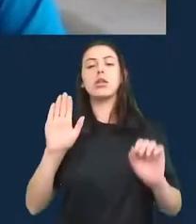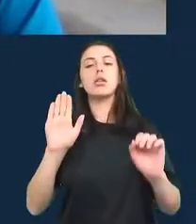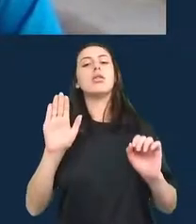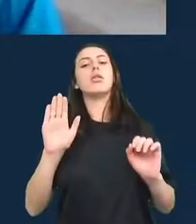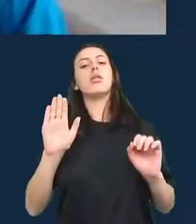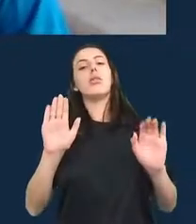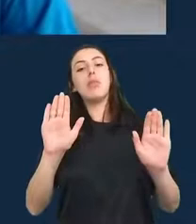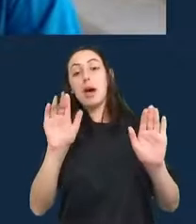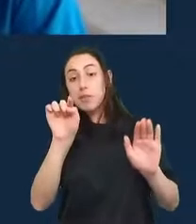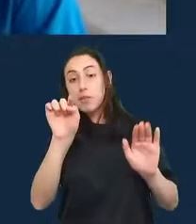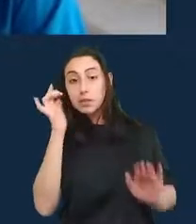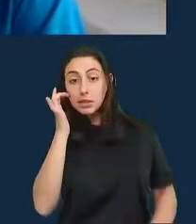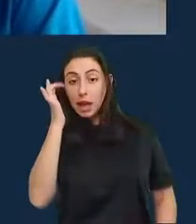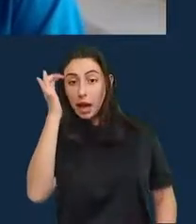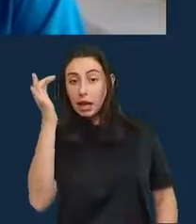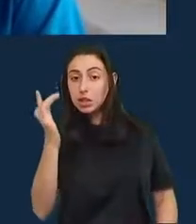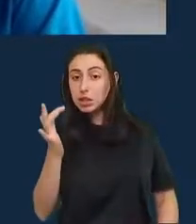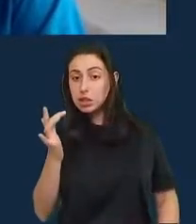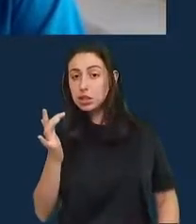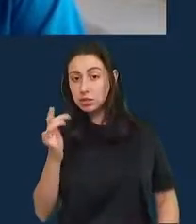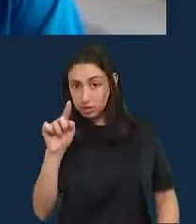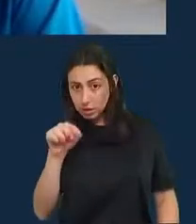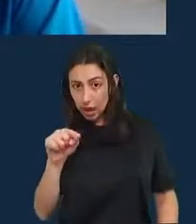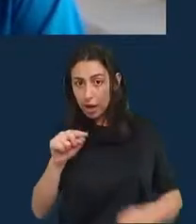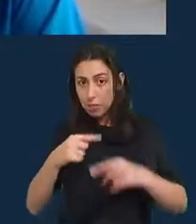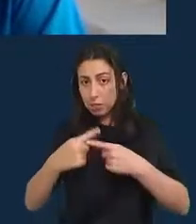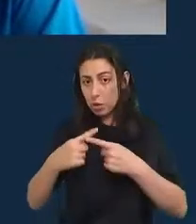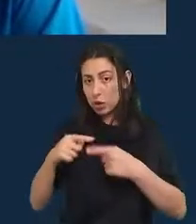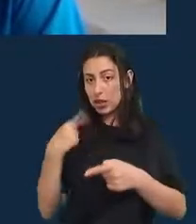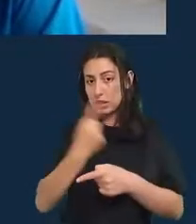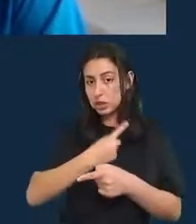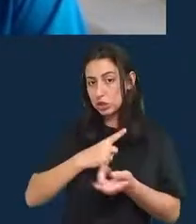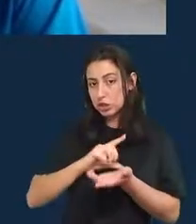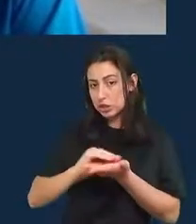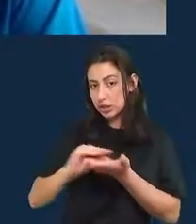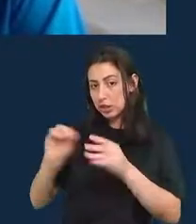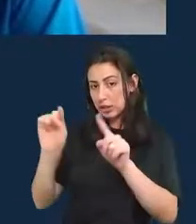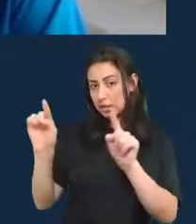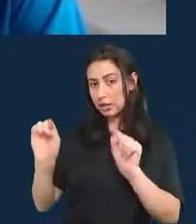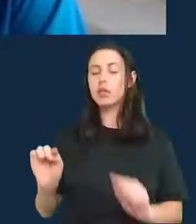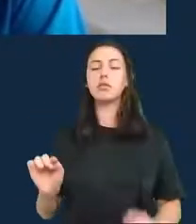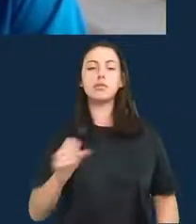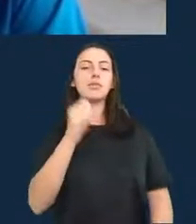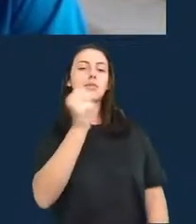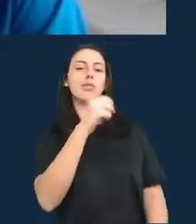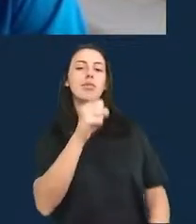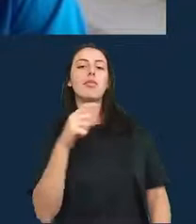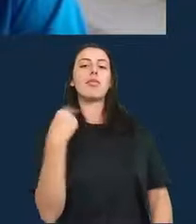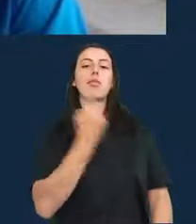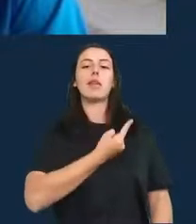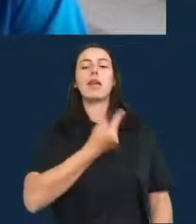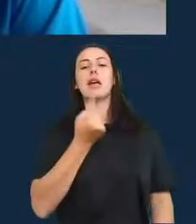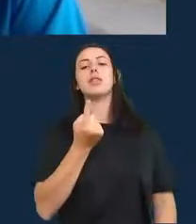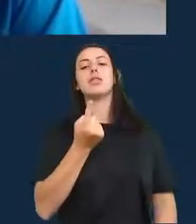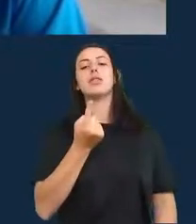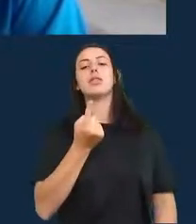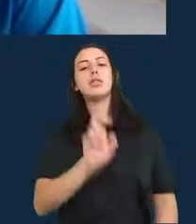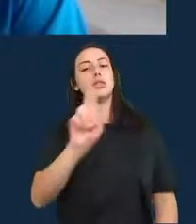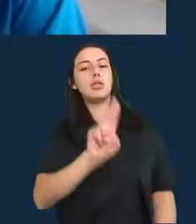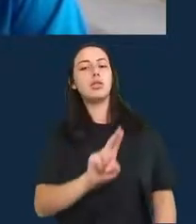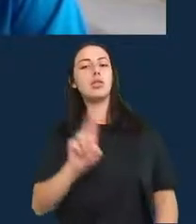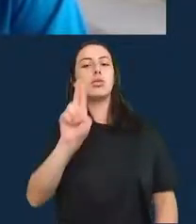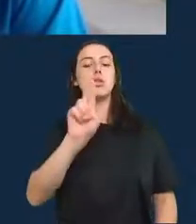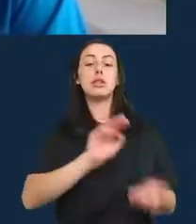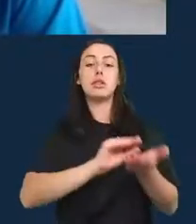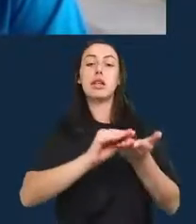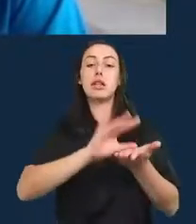pouquinho sobre isso também. Claro, claro. Bom, o que nós fazemos é o seguinte, a gente se baseia nos dados oficiais